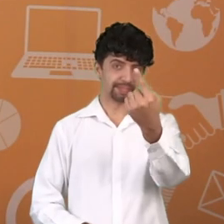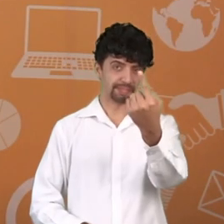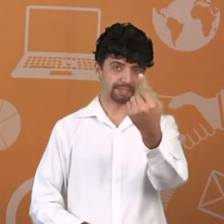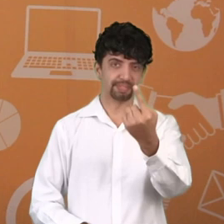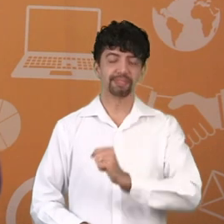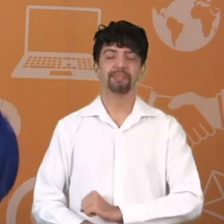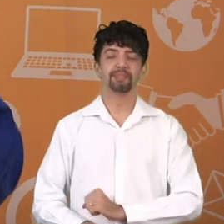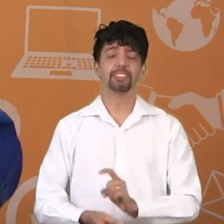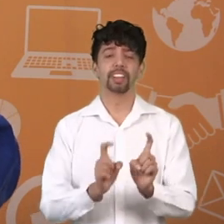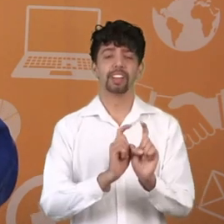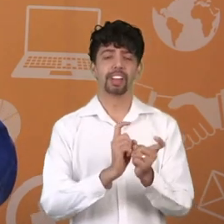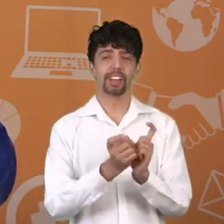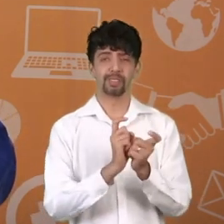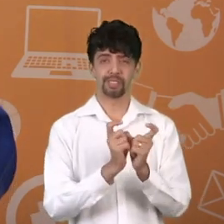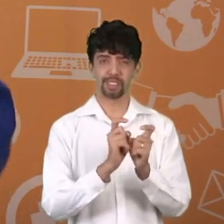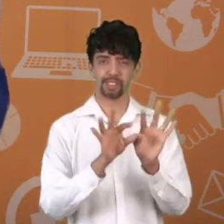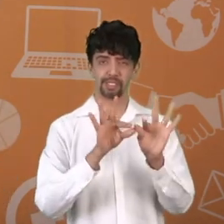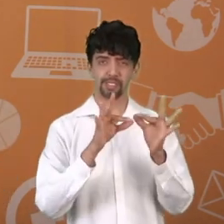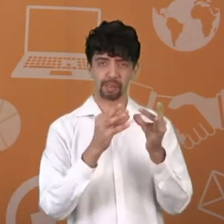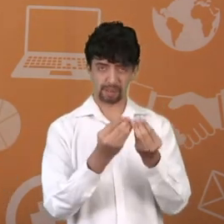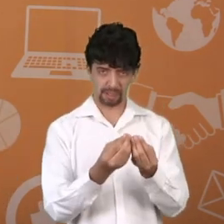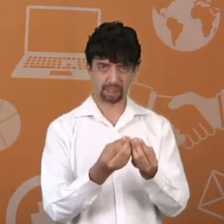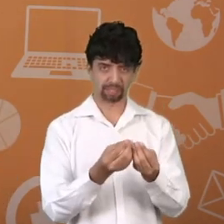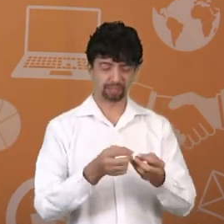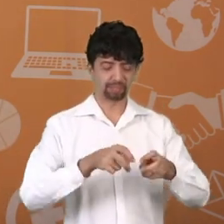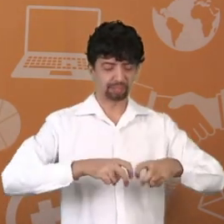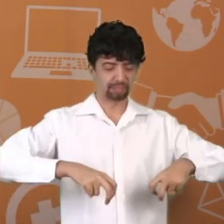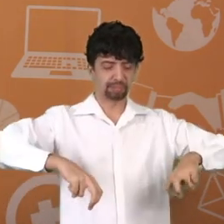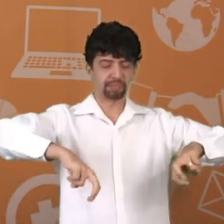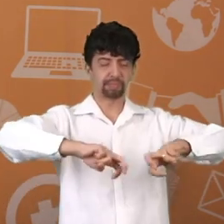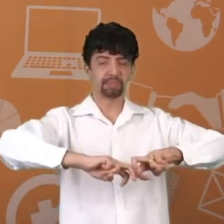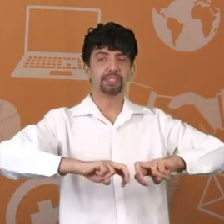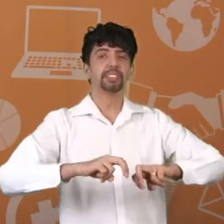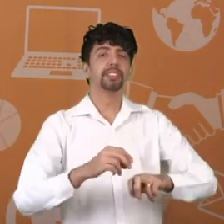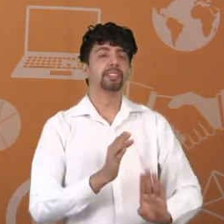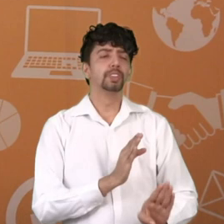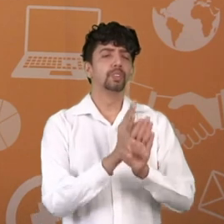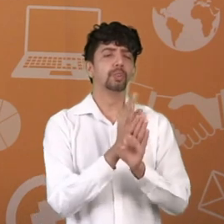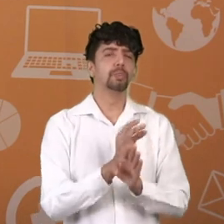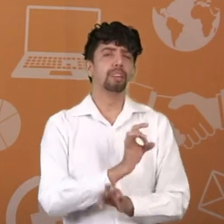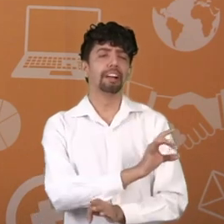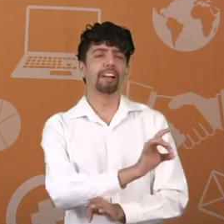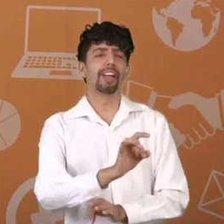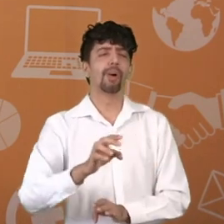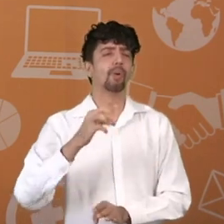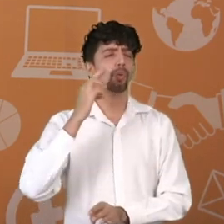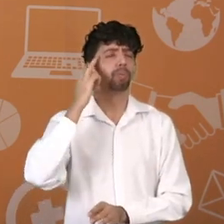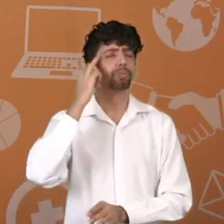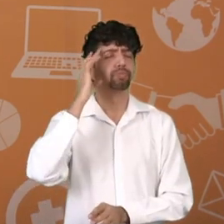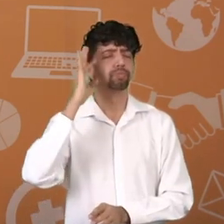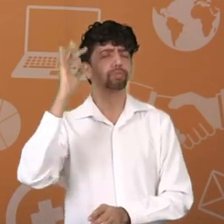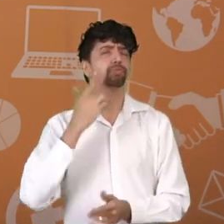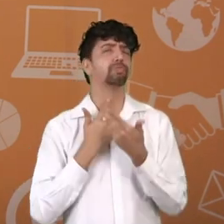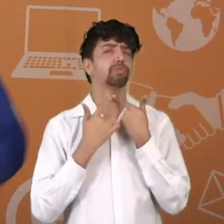Primeiro, reunião familiar para descobrir quais são os desejos e sonhos de cada membro da